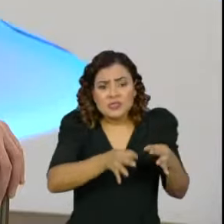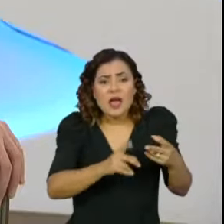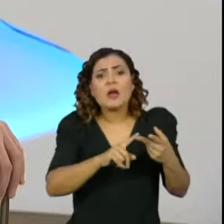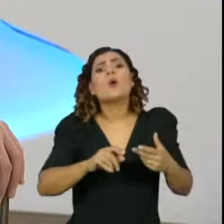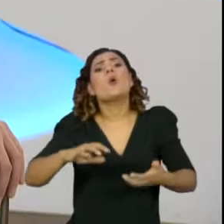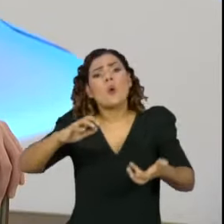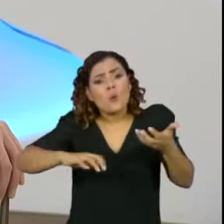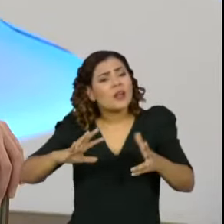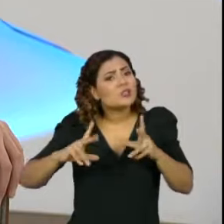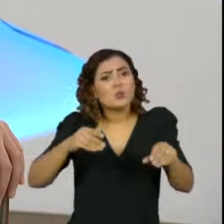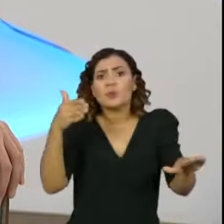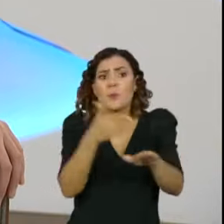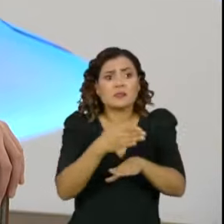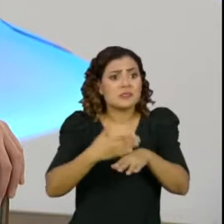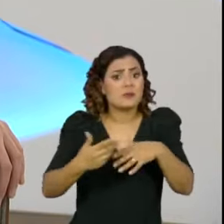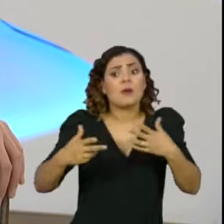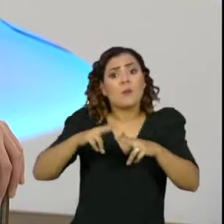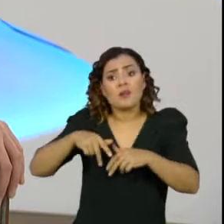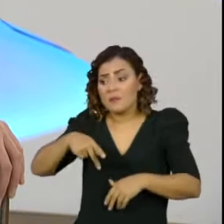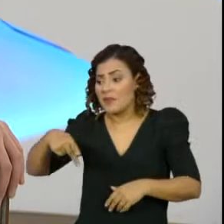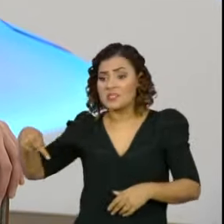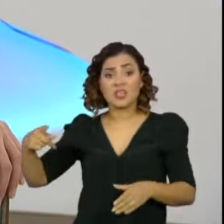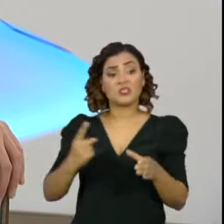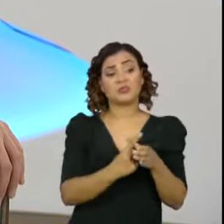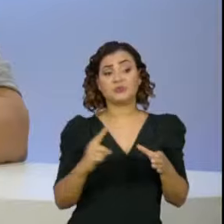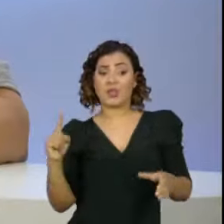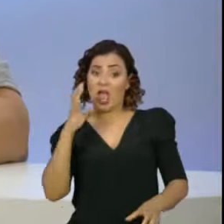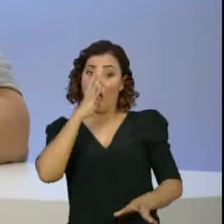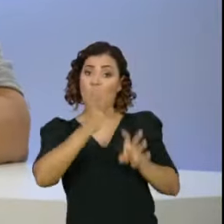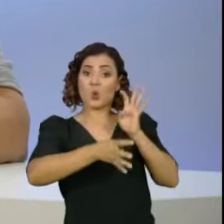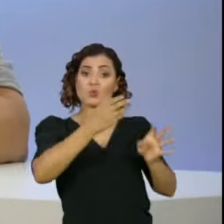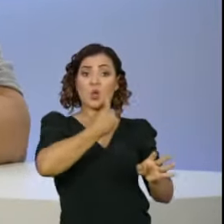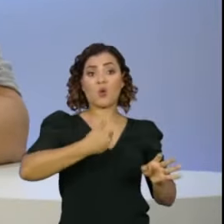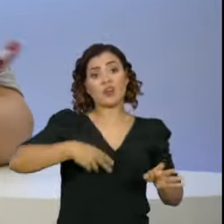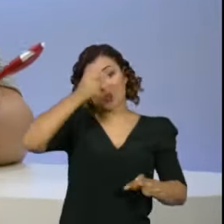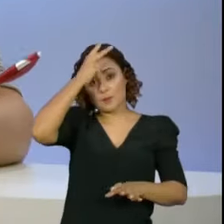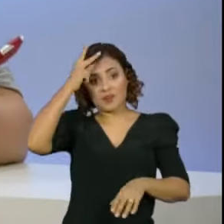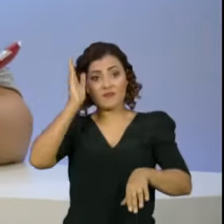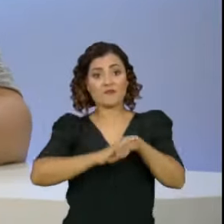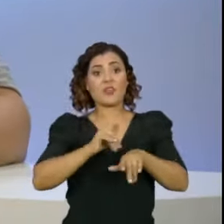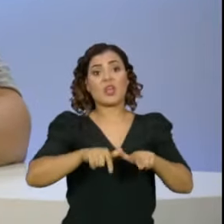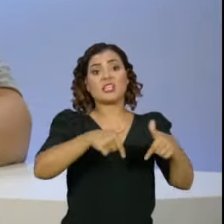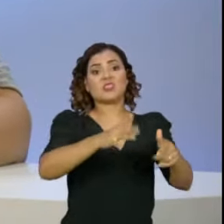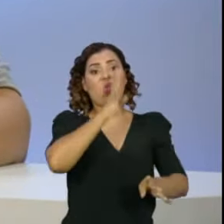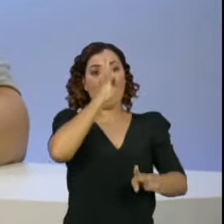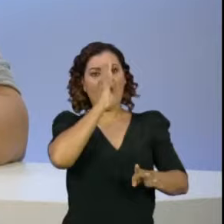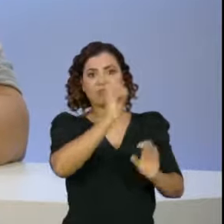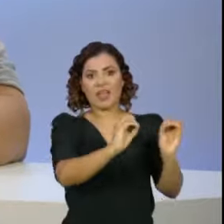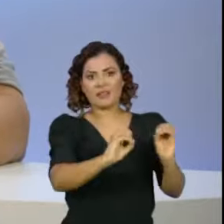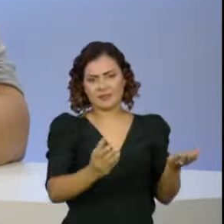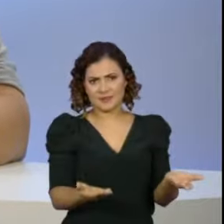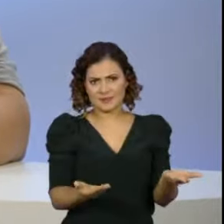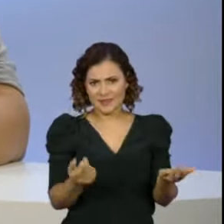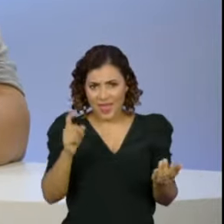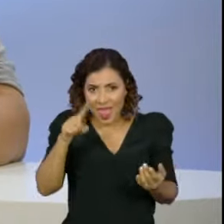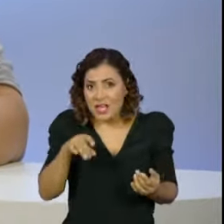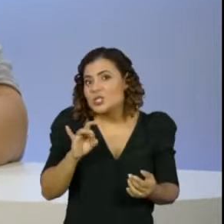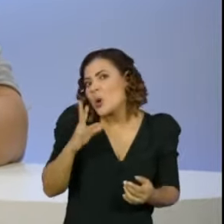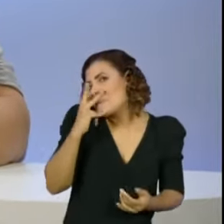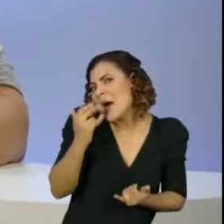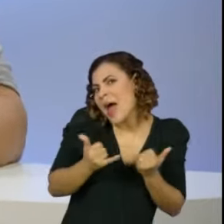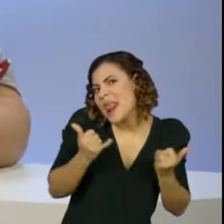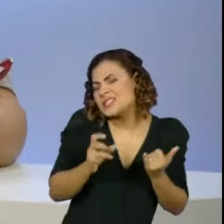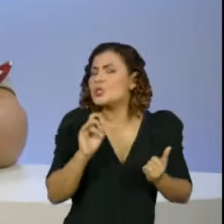Congresso envolvidos e um presidente que acusa governadores e prefeitos de não estarem tomando medidas ou de estarem tomando medidas